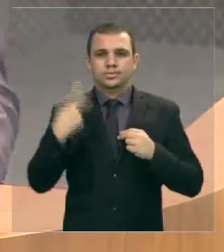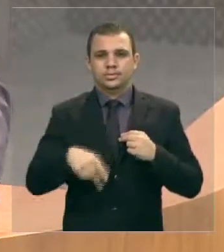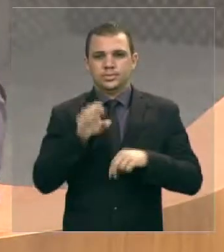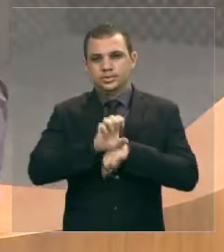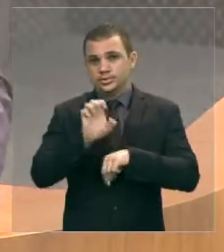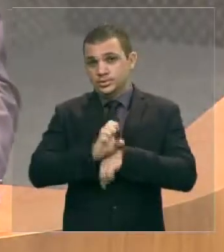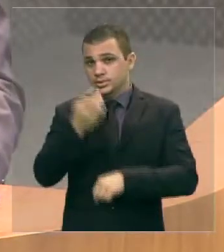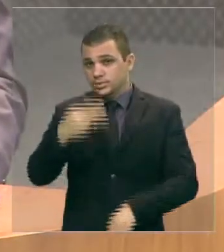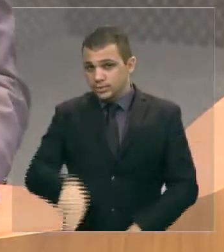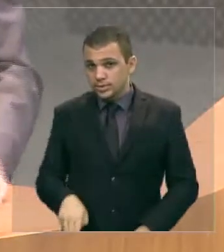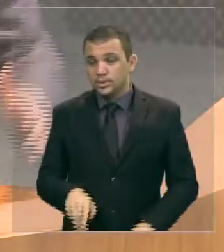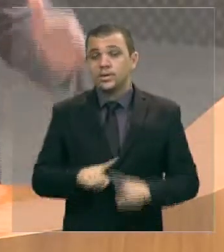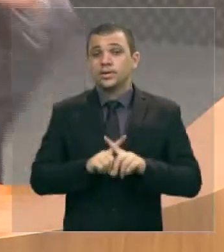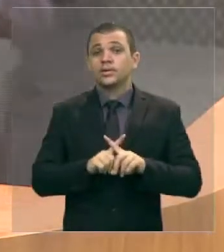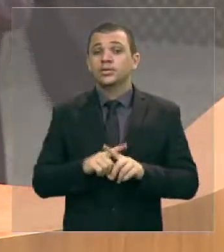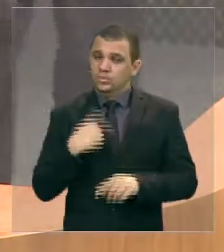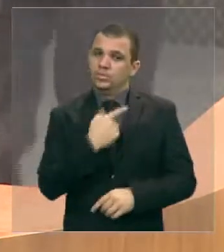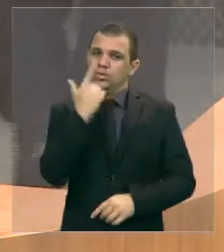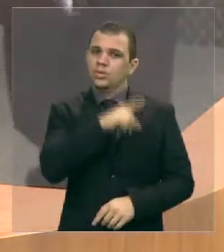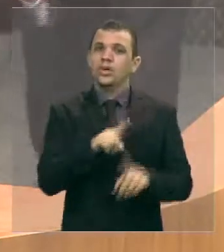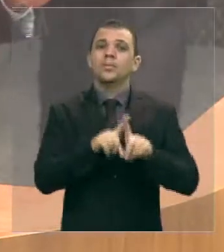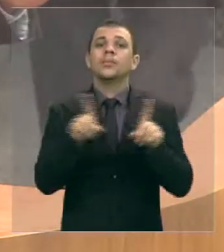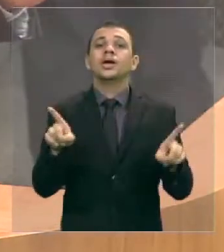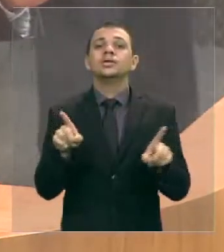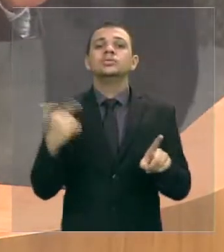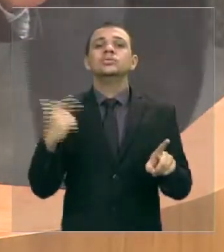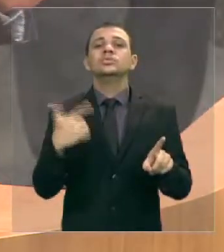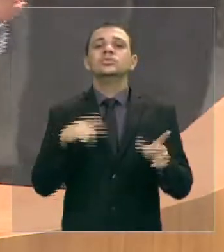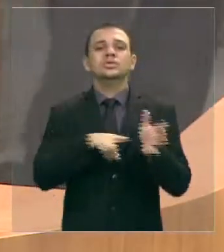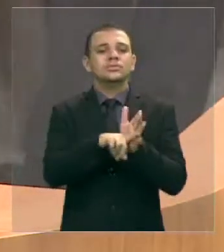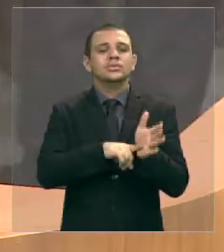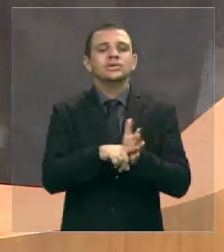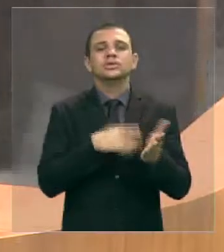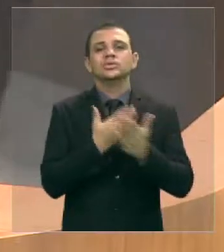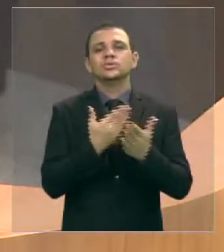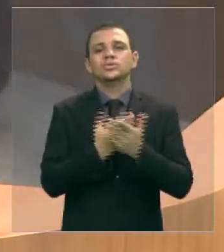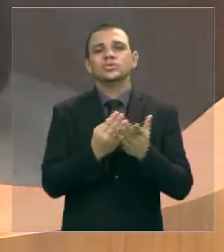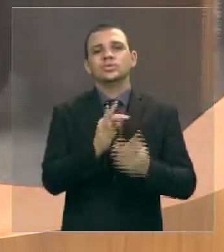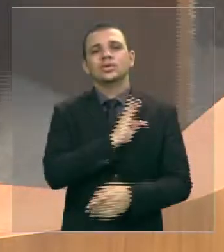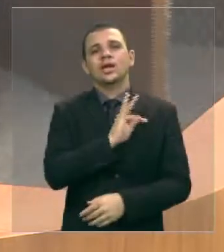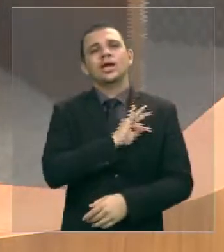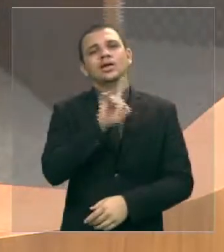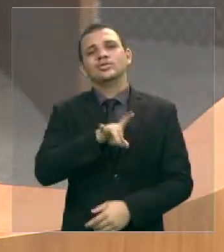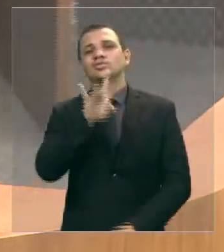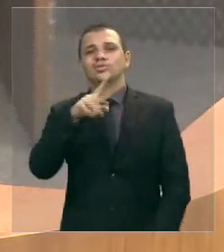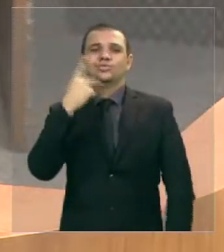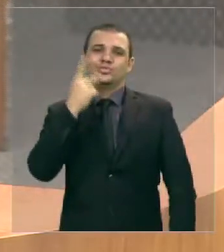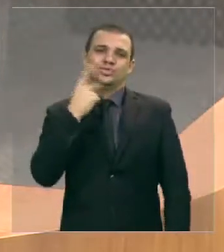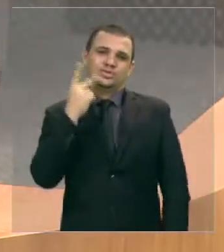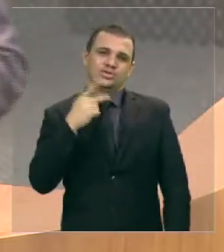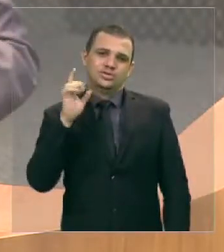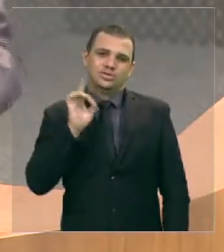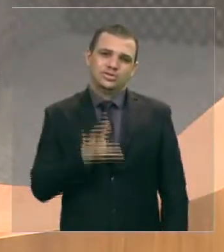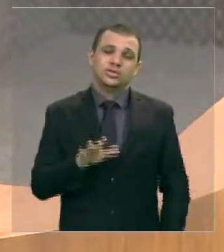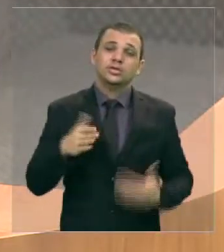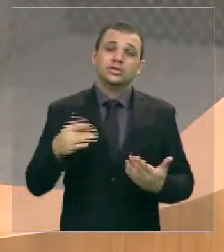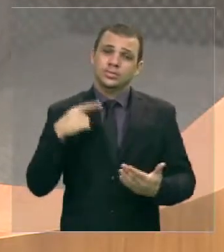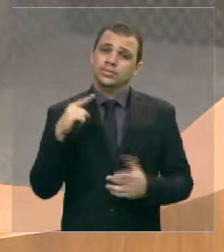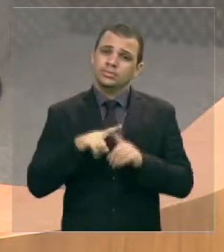houve qualquer processamento foi uma decisão meramente política e nós podemos fazer isso de maneira organizada